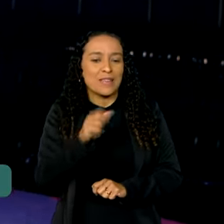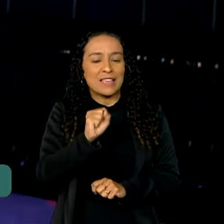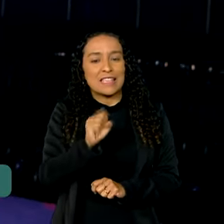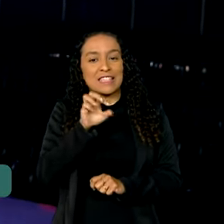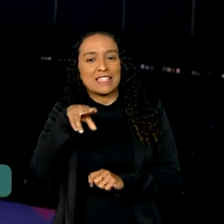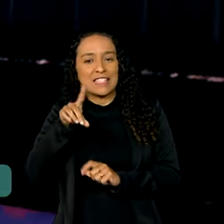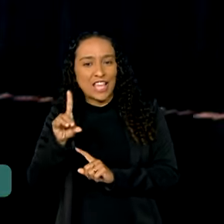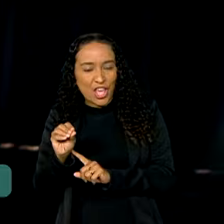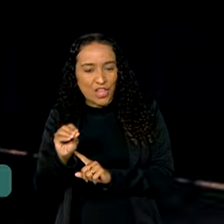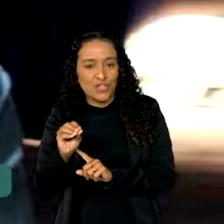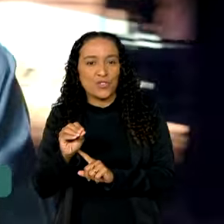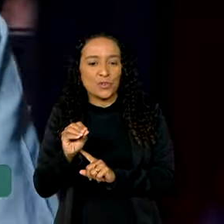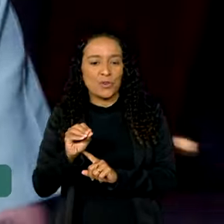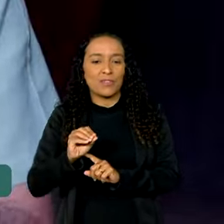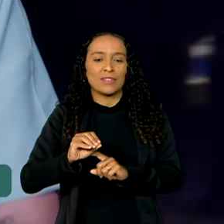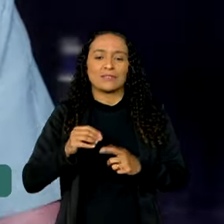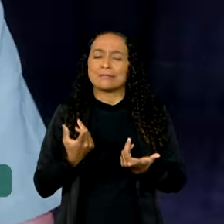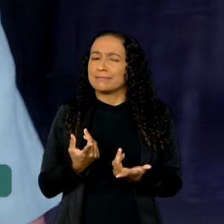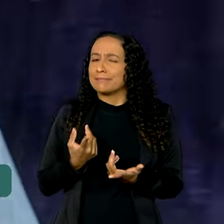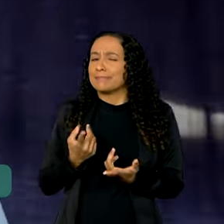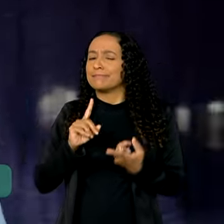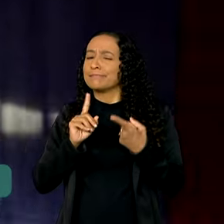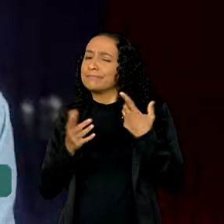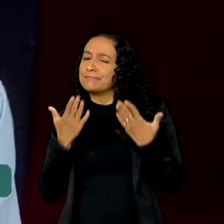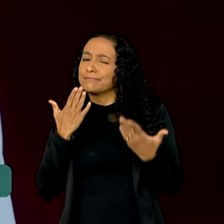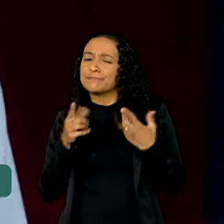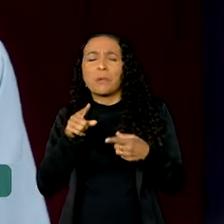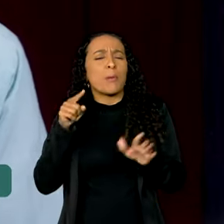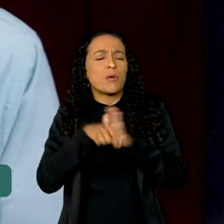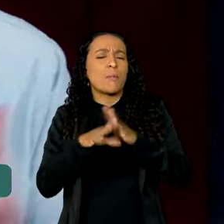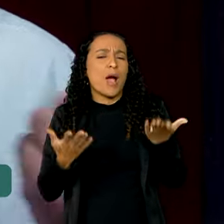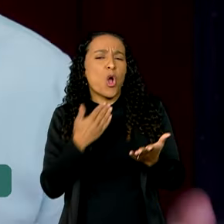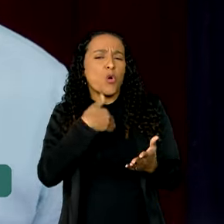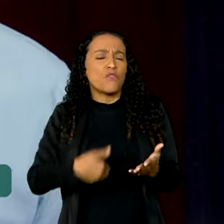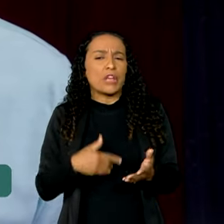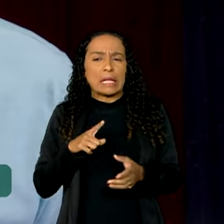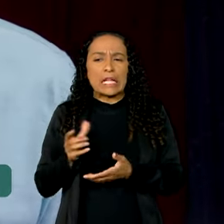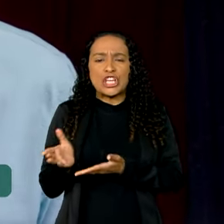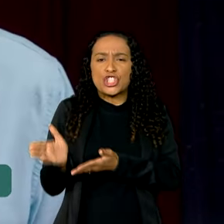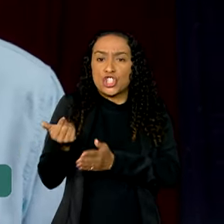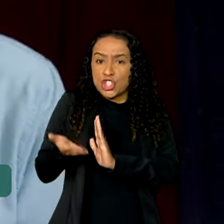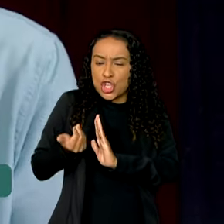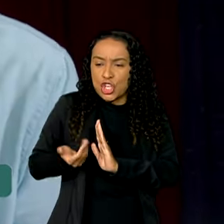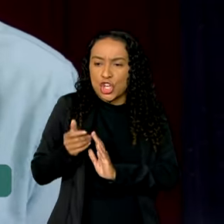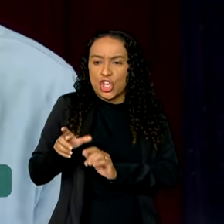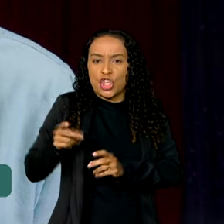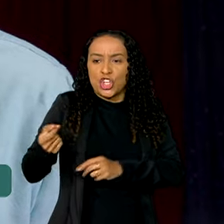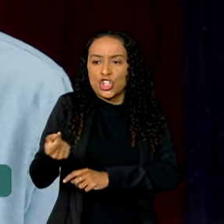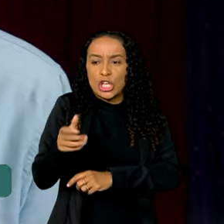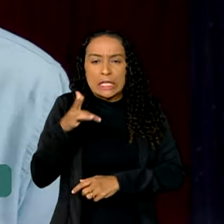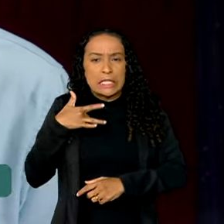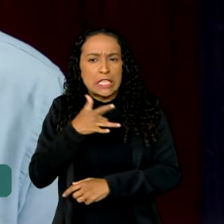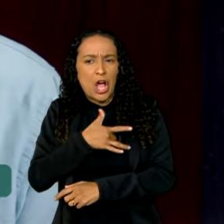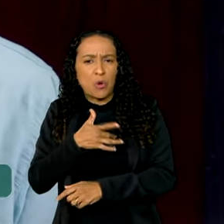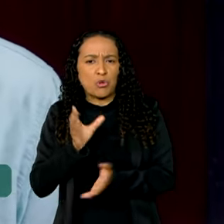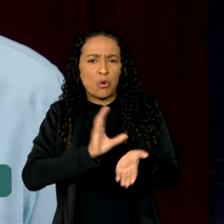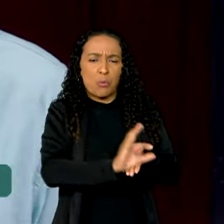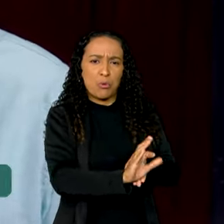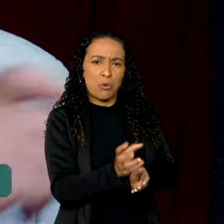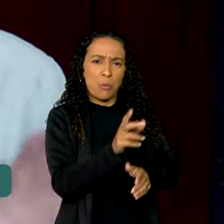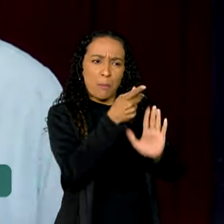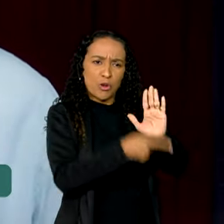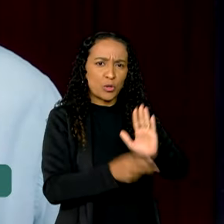Sérgio Paulo Rouanet. Desconfiado, você me pergunta, mas o governo está tirando dinheiro da saúde e educação para financiar projetos culturais?